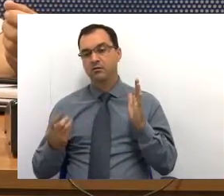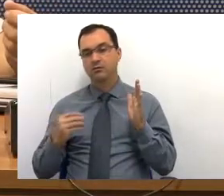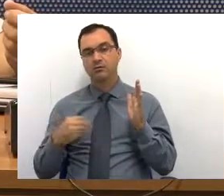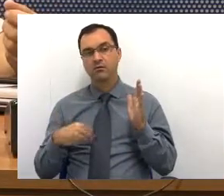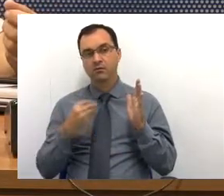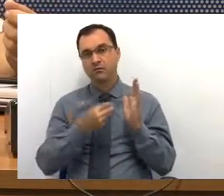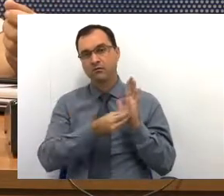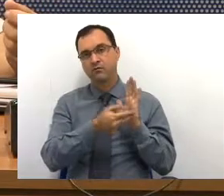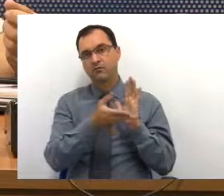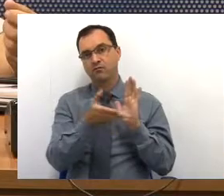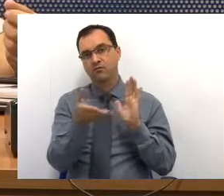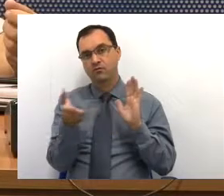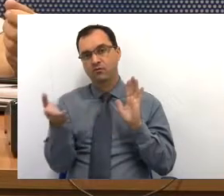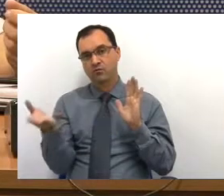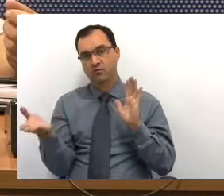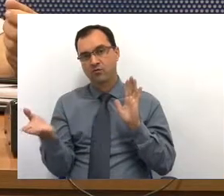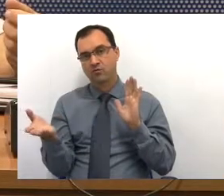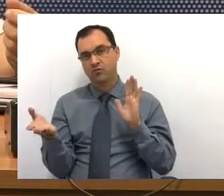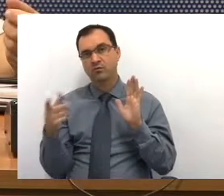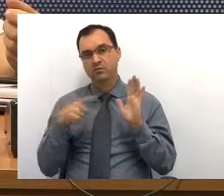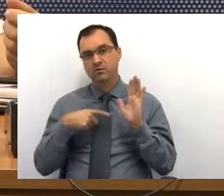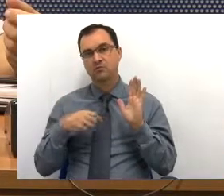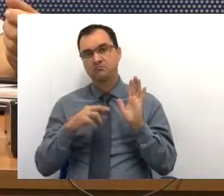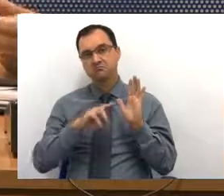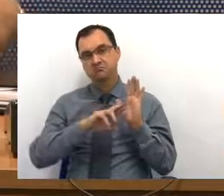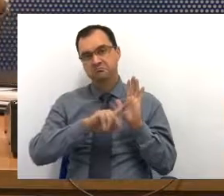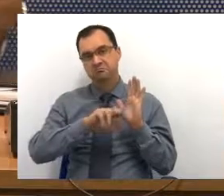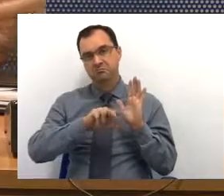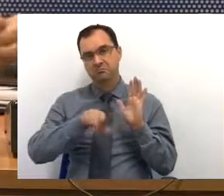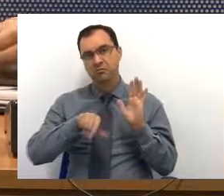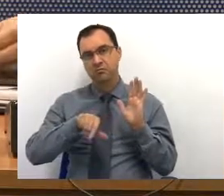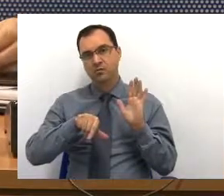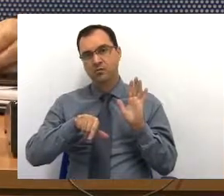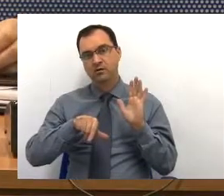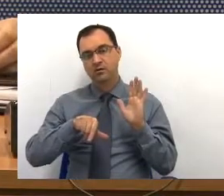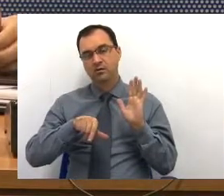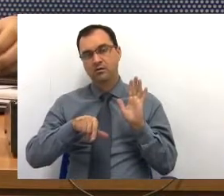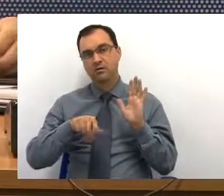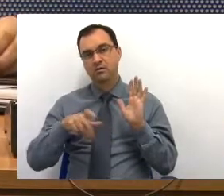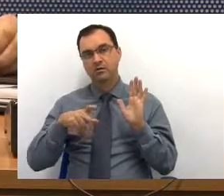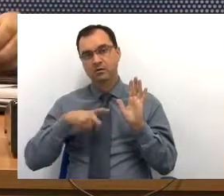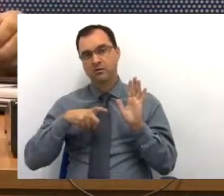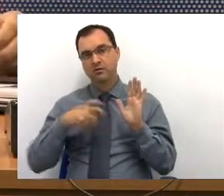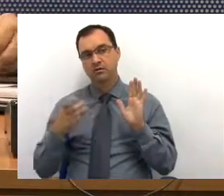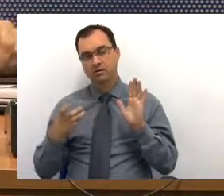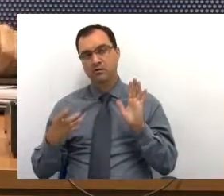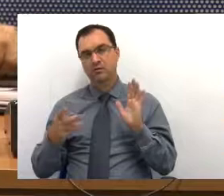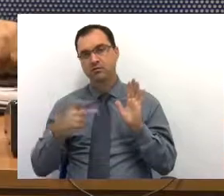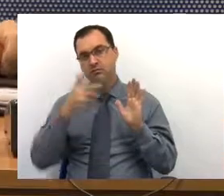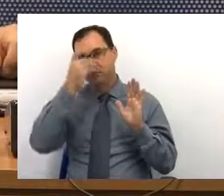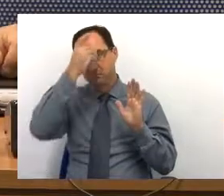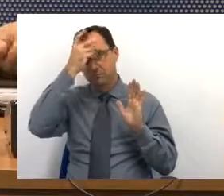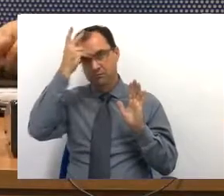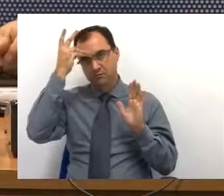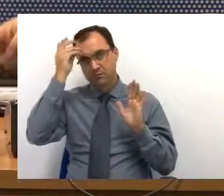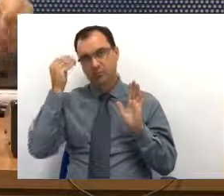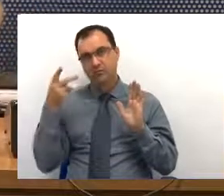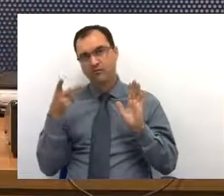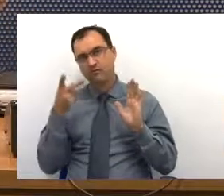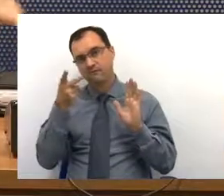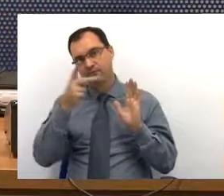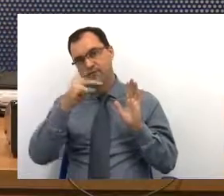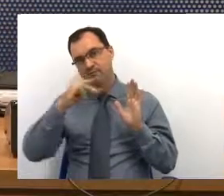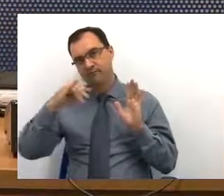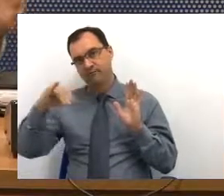fornece, tem uma série outra que o munícipe vai na rede